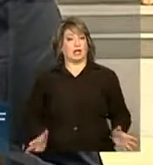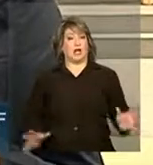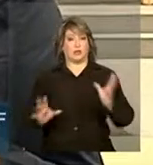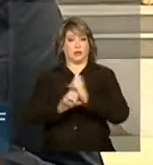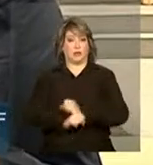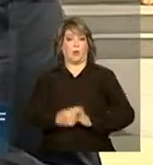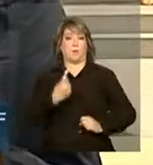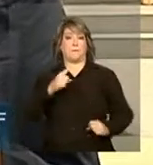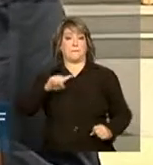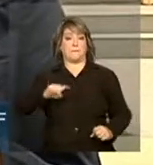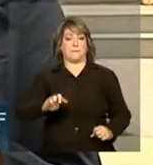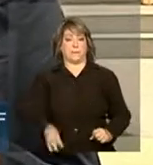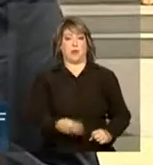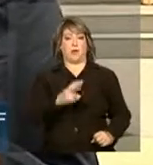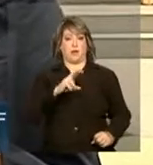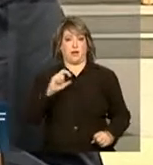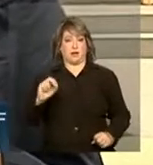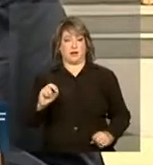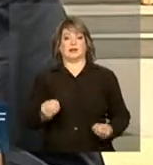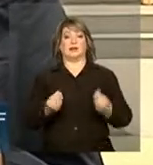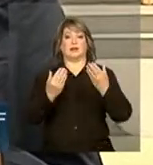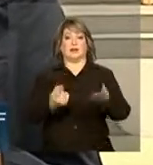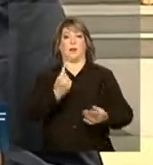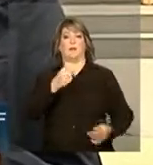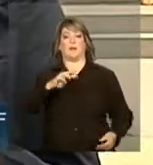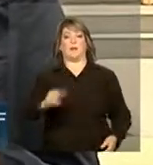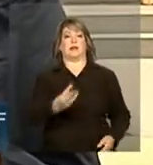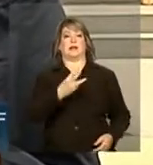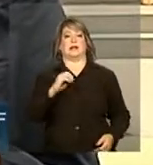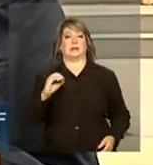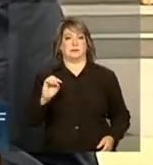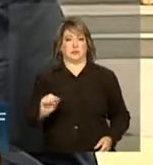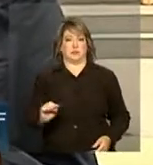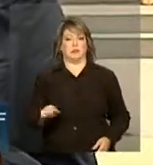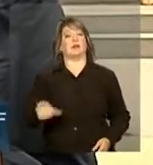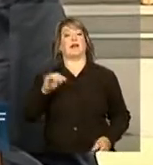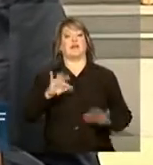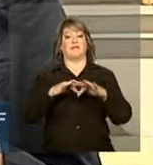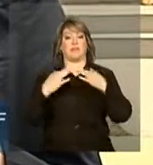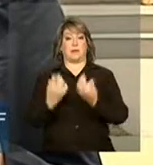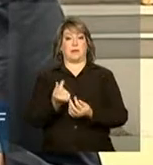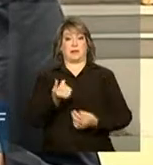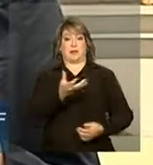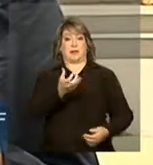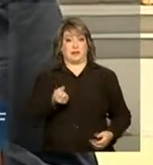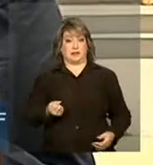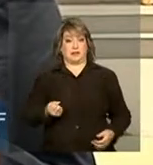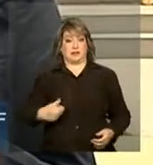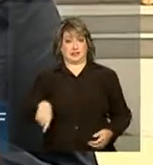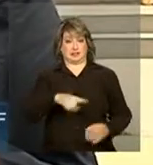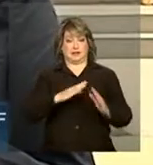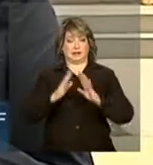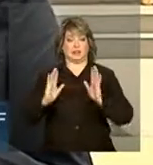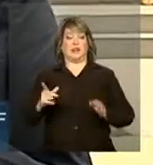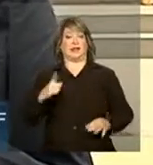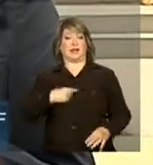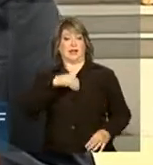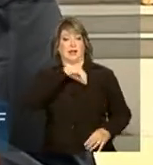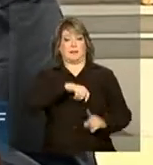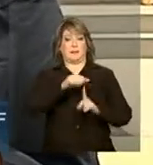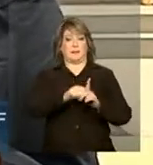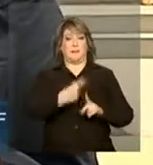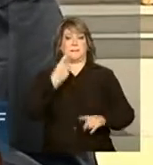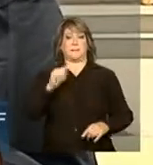1.500.000 e entregues 1.300.000. As famílias beneficiadas têm renda mensal de até 1.600 reais,